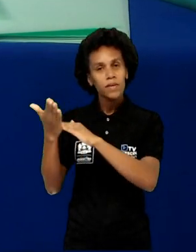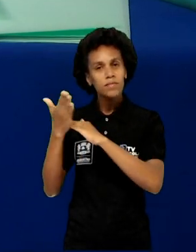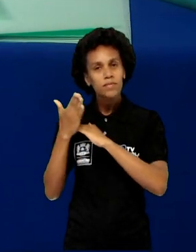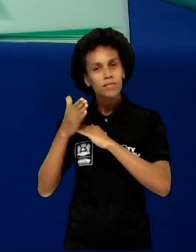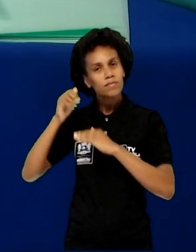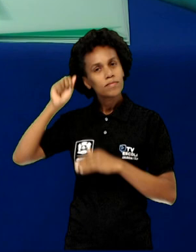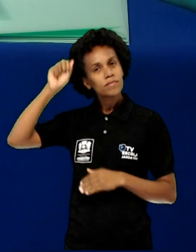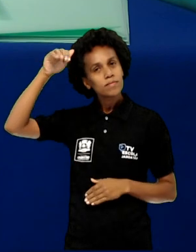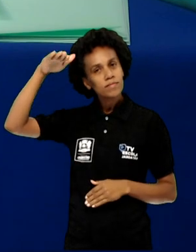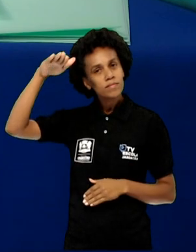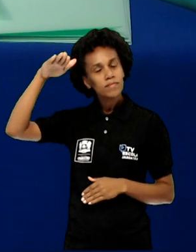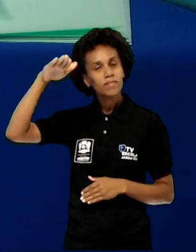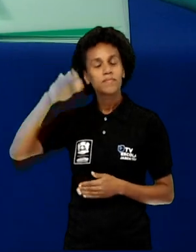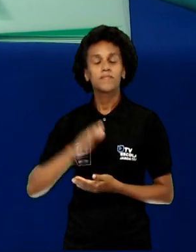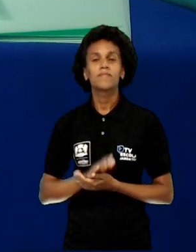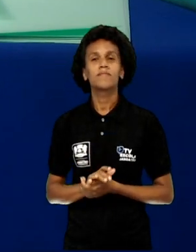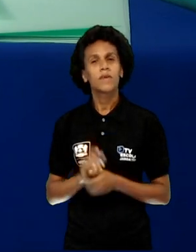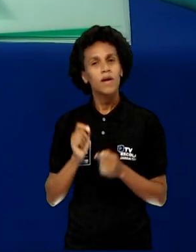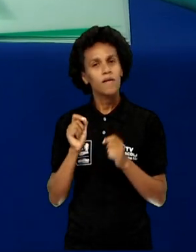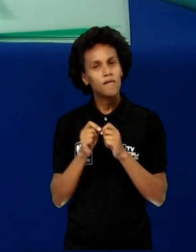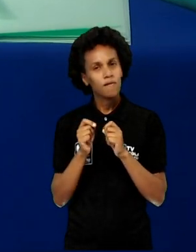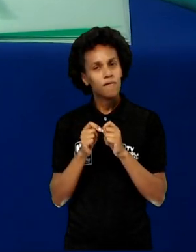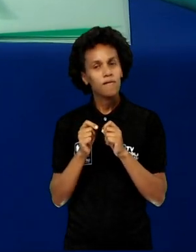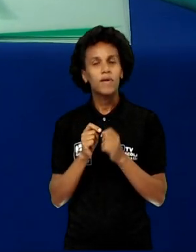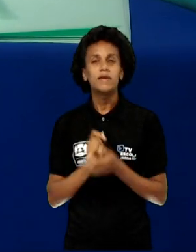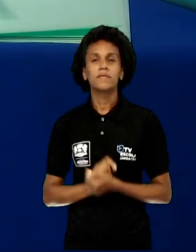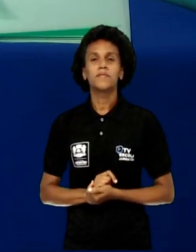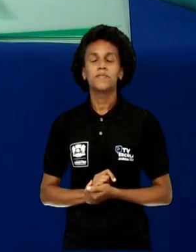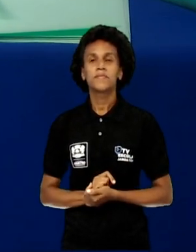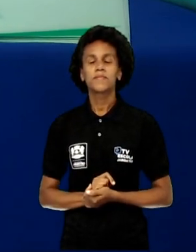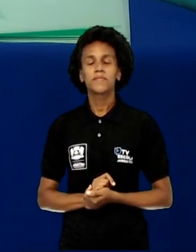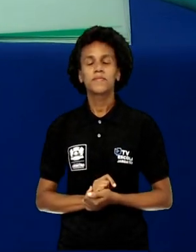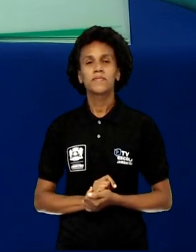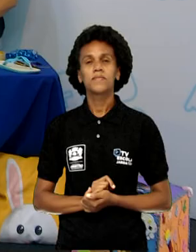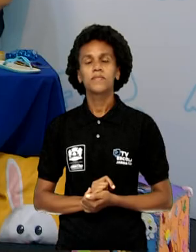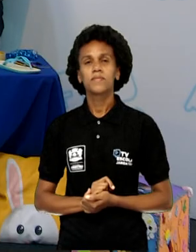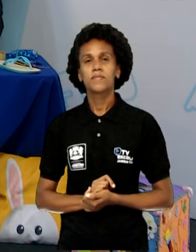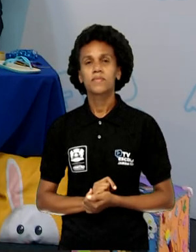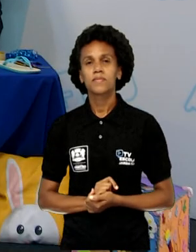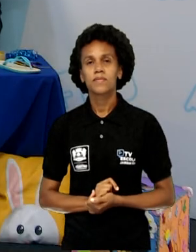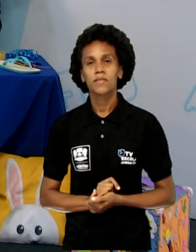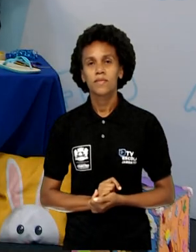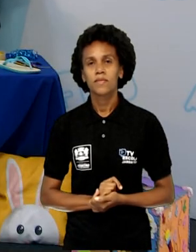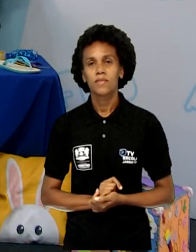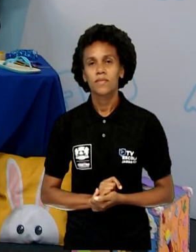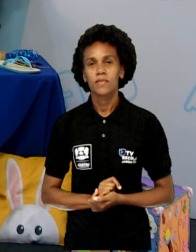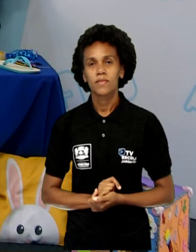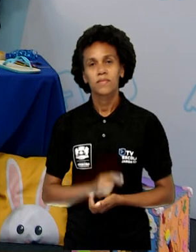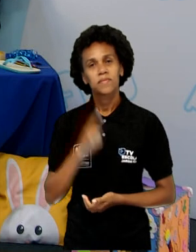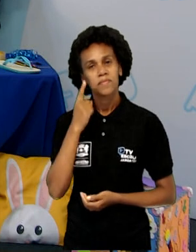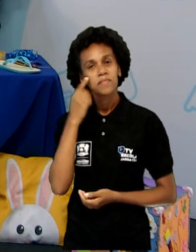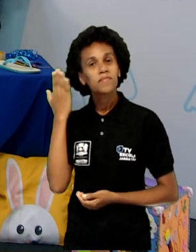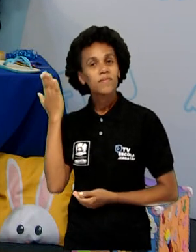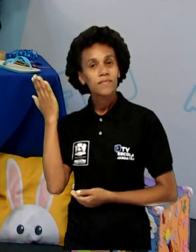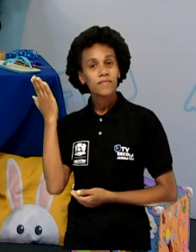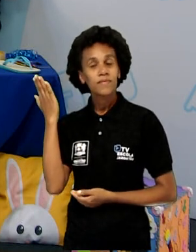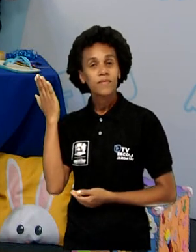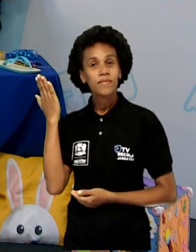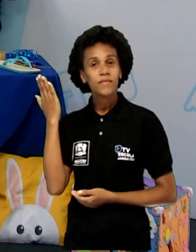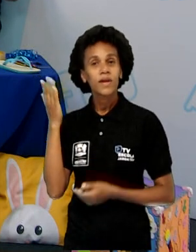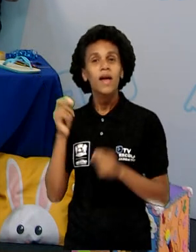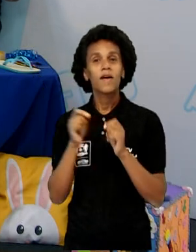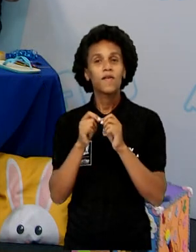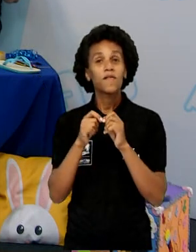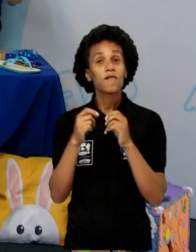mas não deixe de fazer. Olha aí, aqui está a minha tartaruga. Façam em